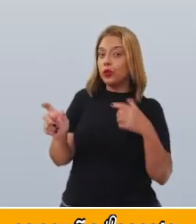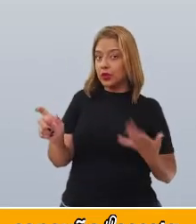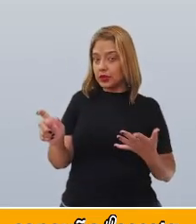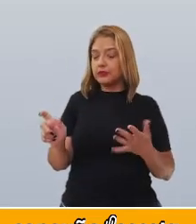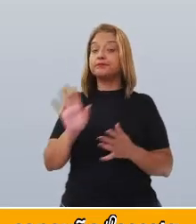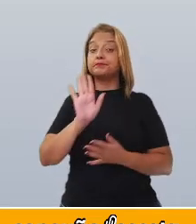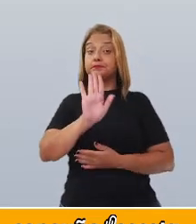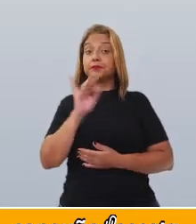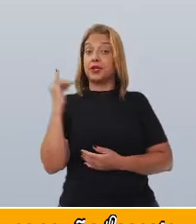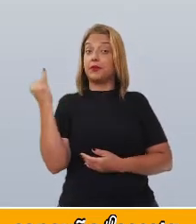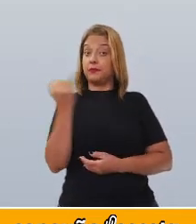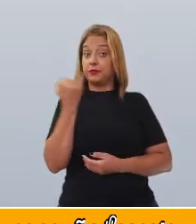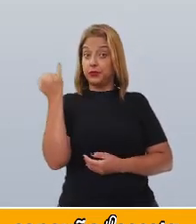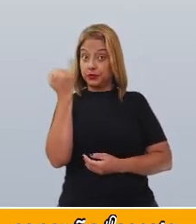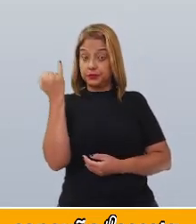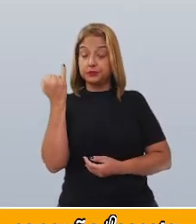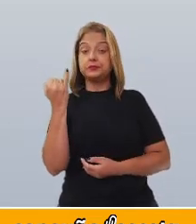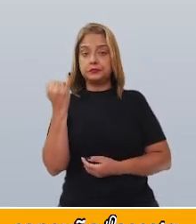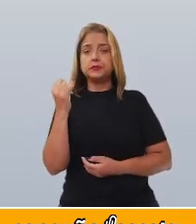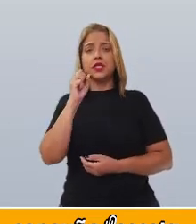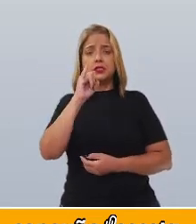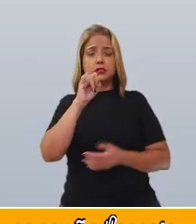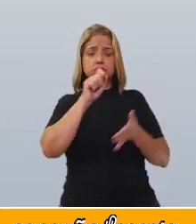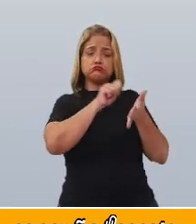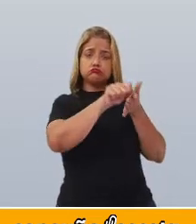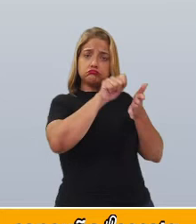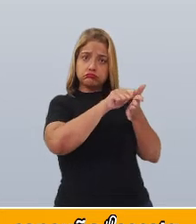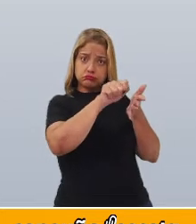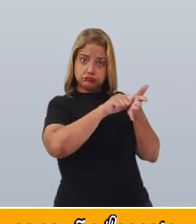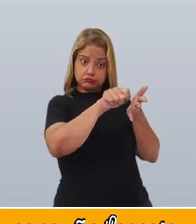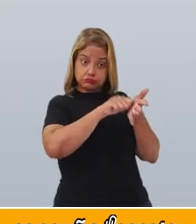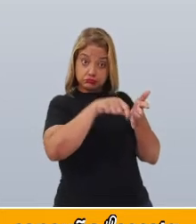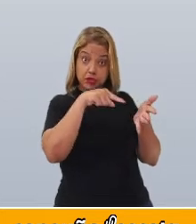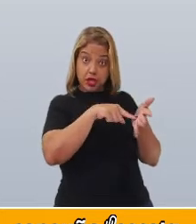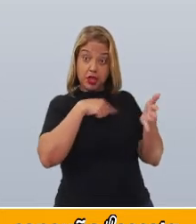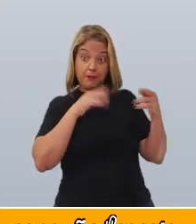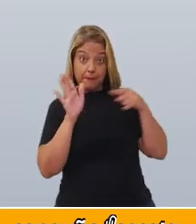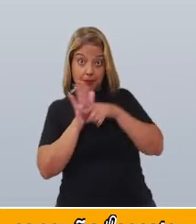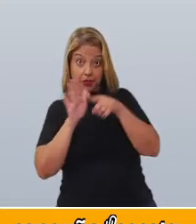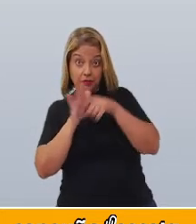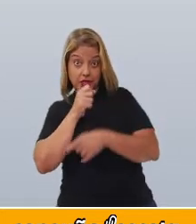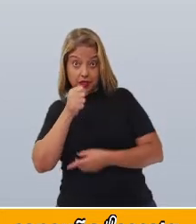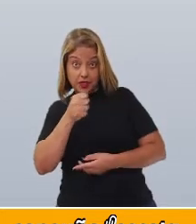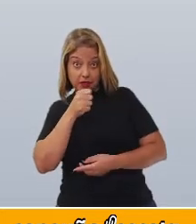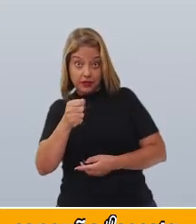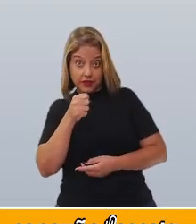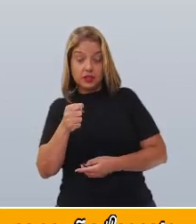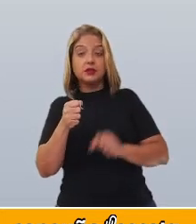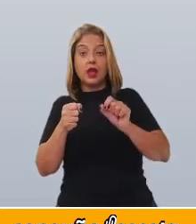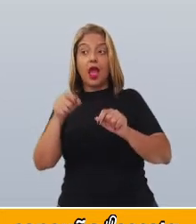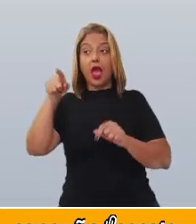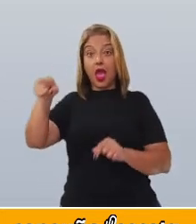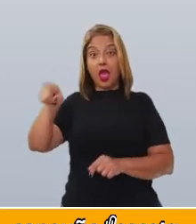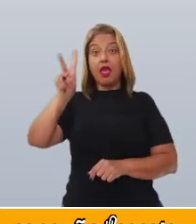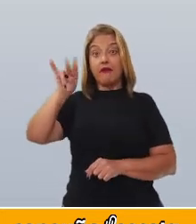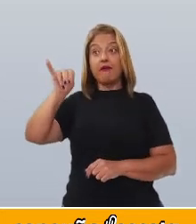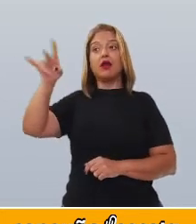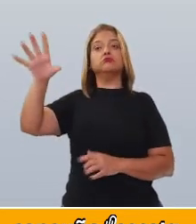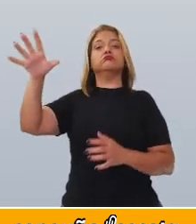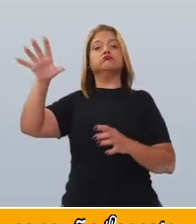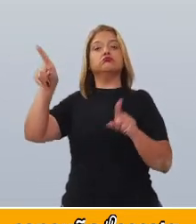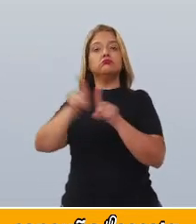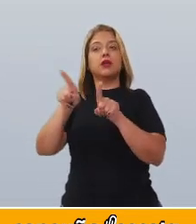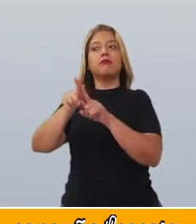importante, quando a entrevista é escrita, e, portanto, a fala do entrevistado será transcrita,